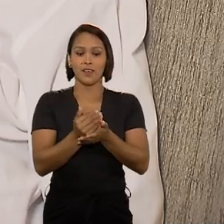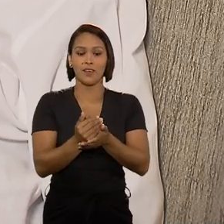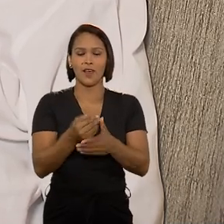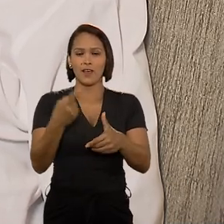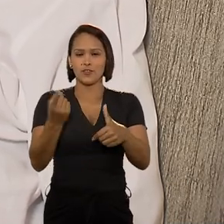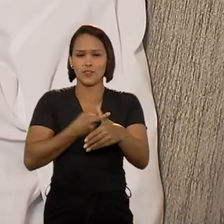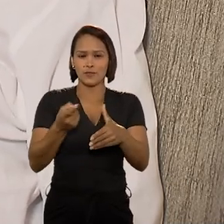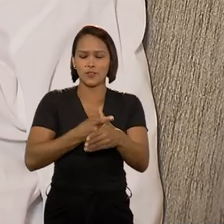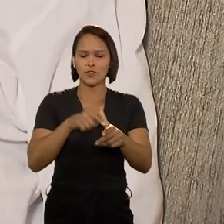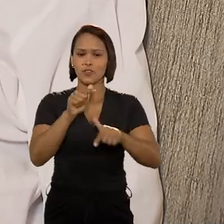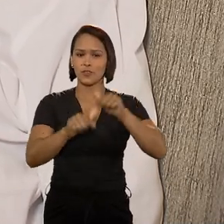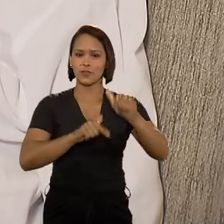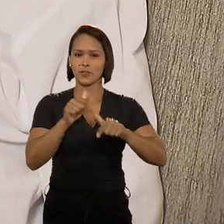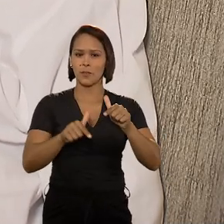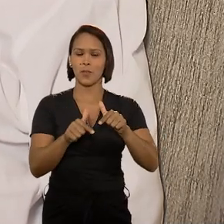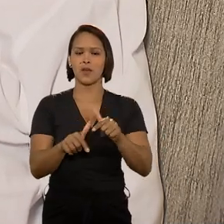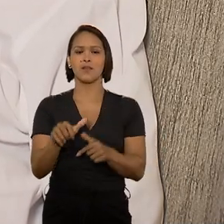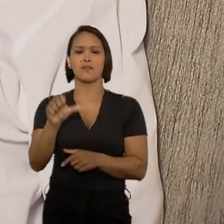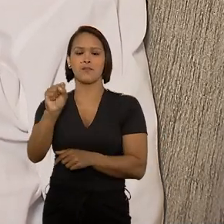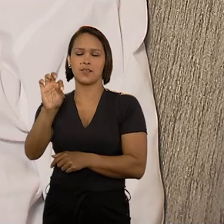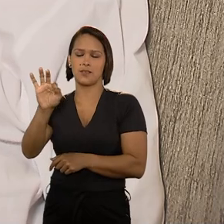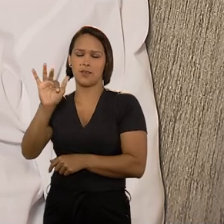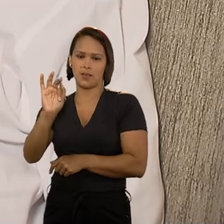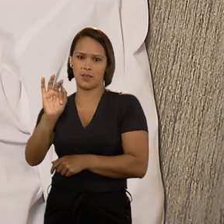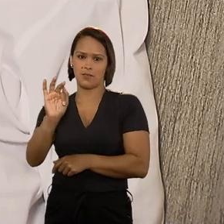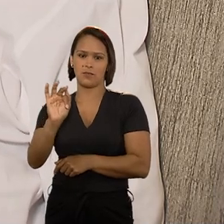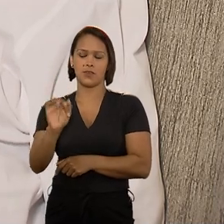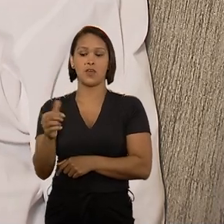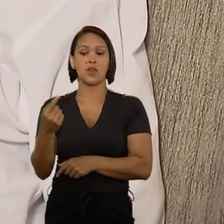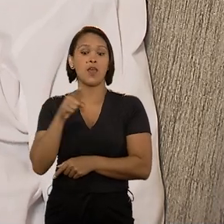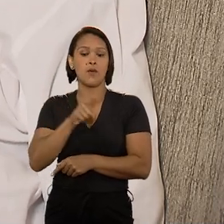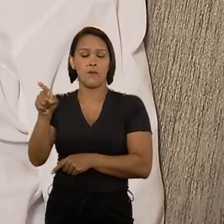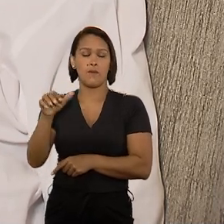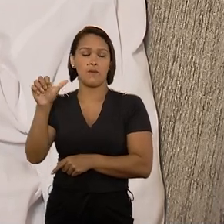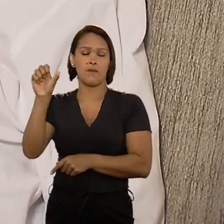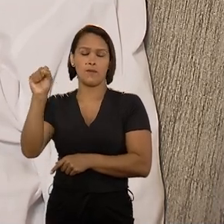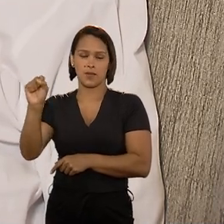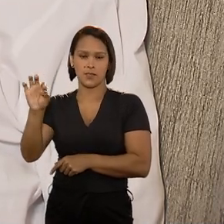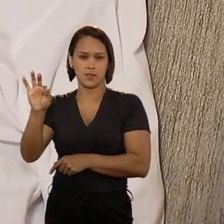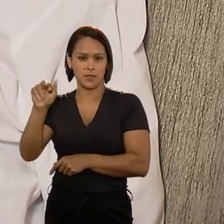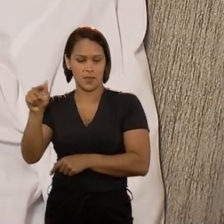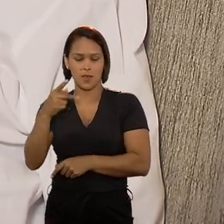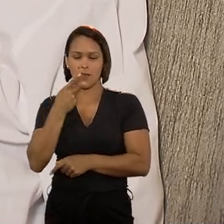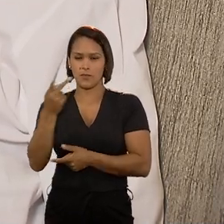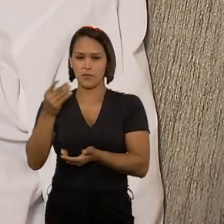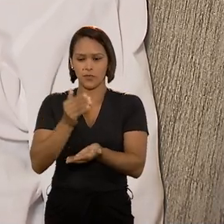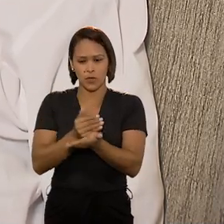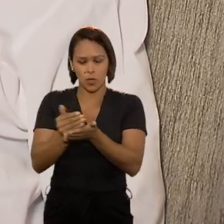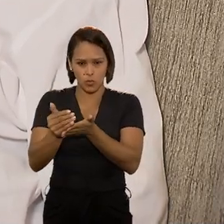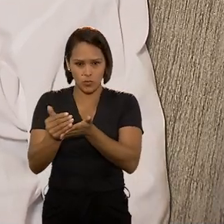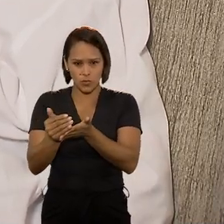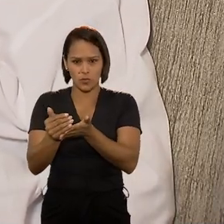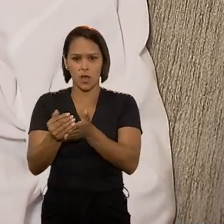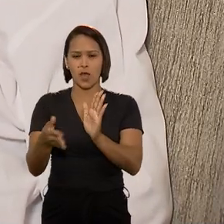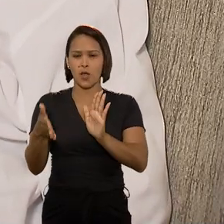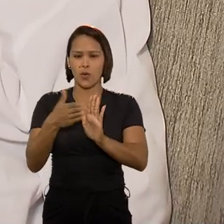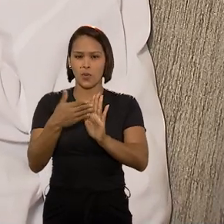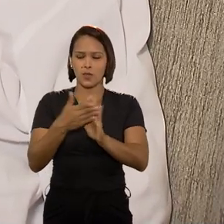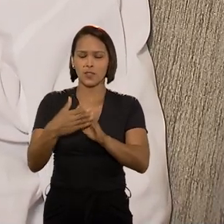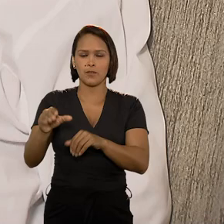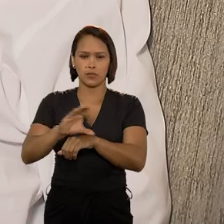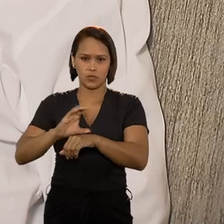que iria dividir a competência com o Supremo. O Supremo ficaria com